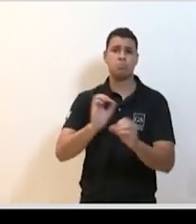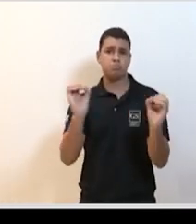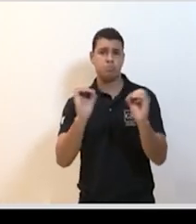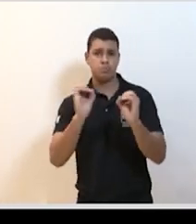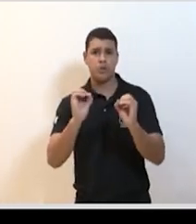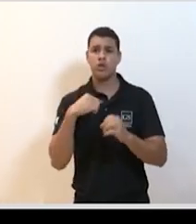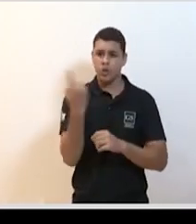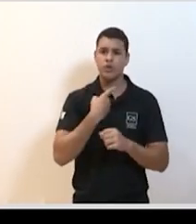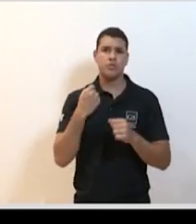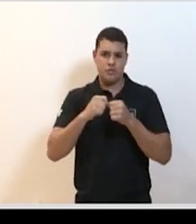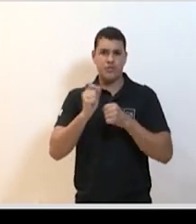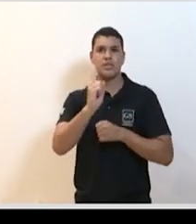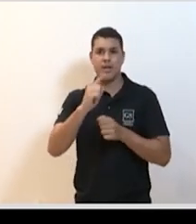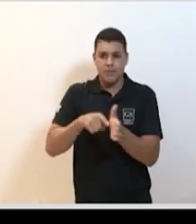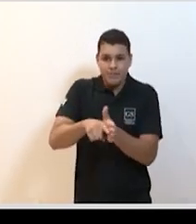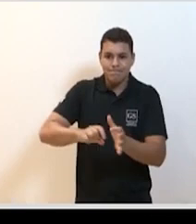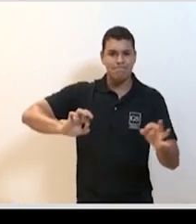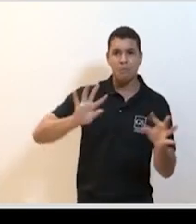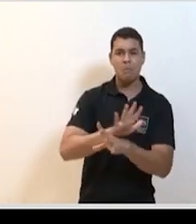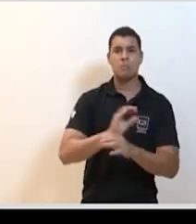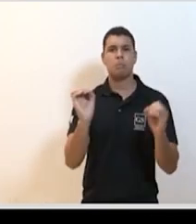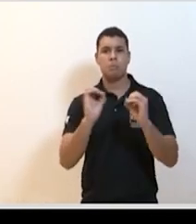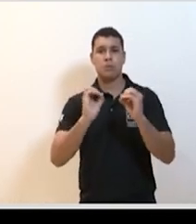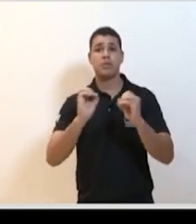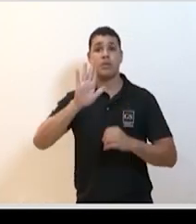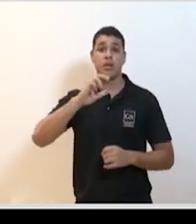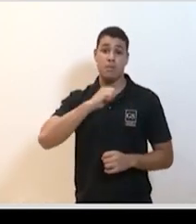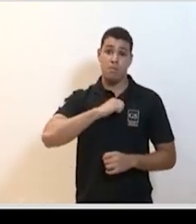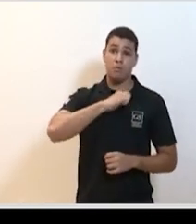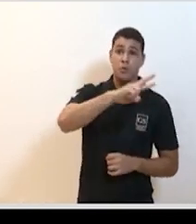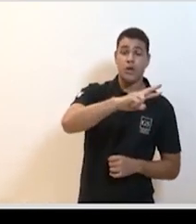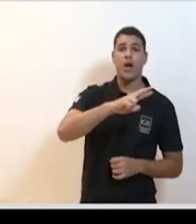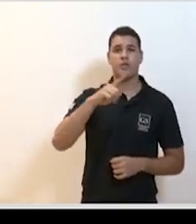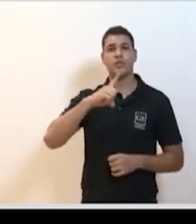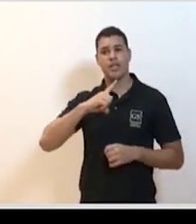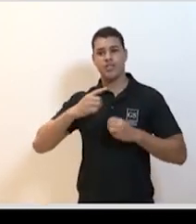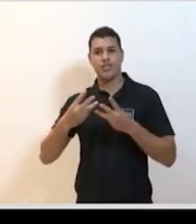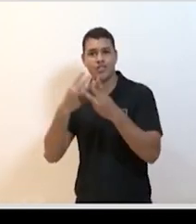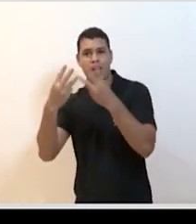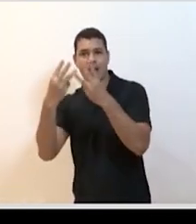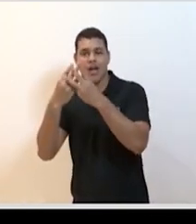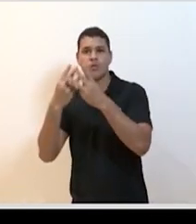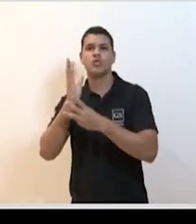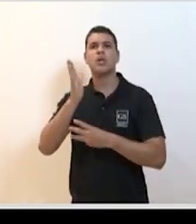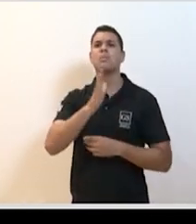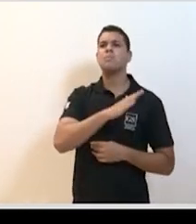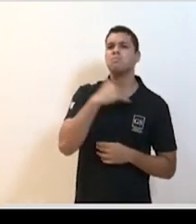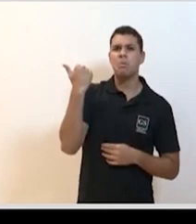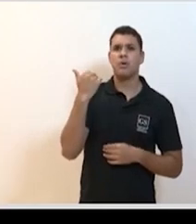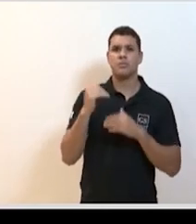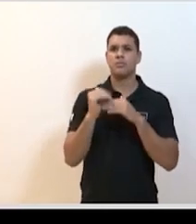testes em todos os casos, então a gente está ali numa posição entre Portugal e Israel, uma posição meio intermediária, já com o número de mortos na casa das